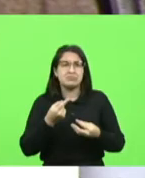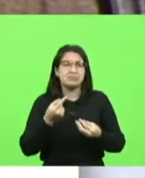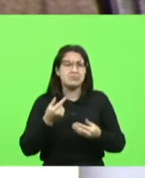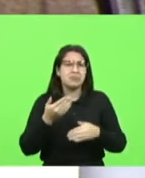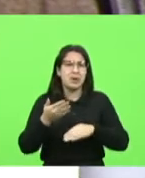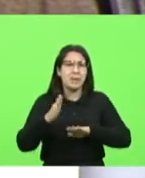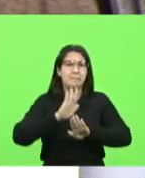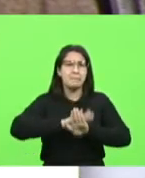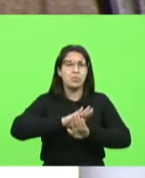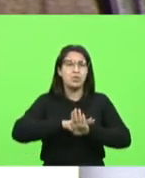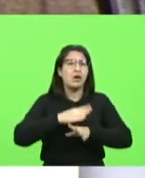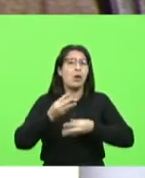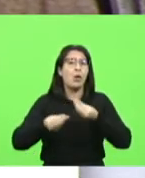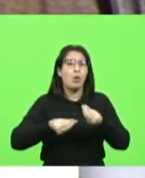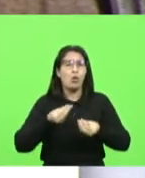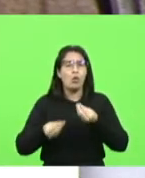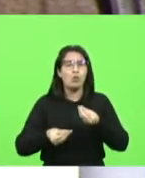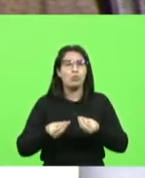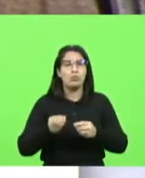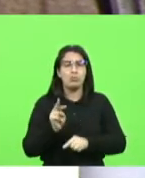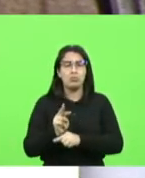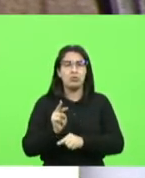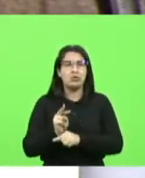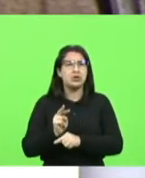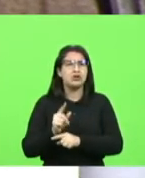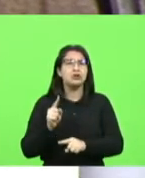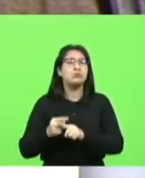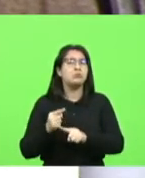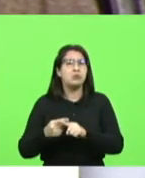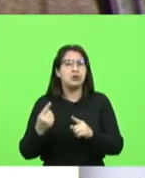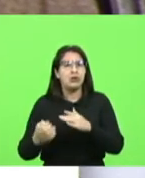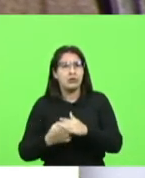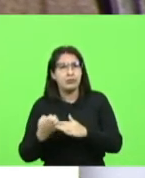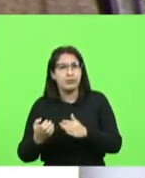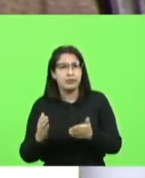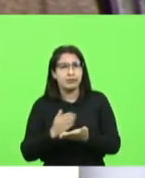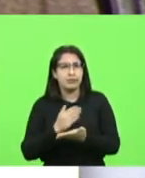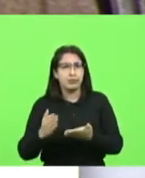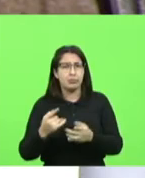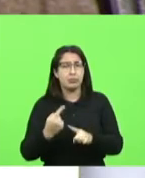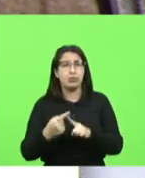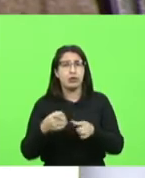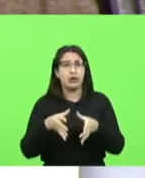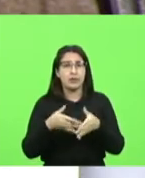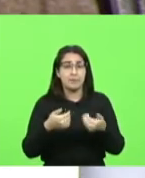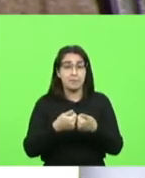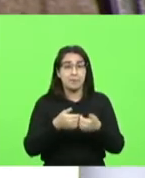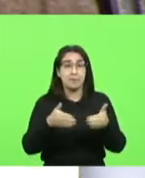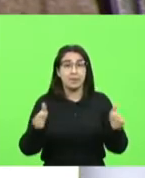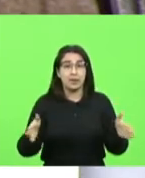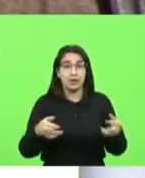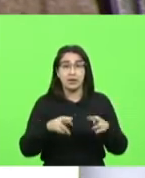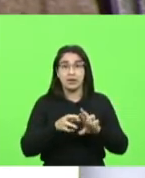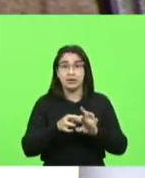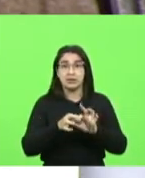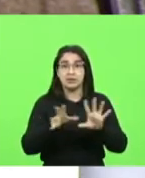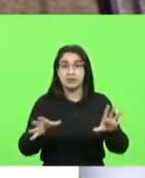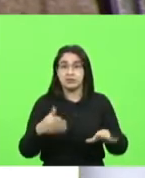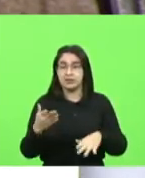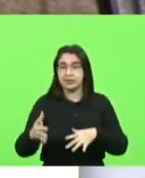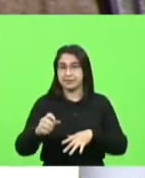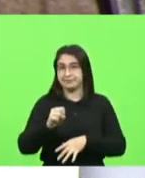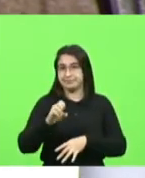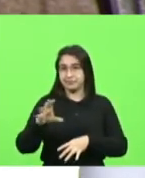isso tudo por que proteger tanto determinadas empresas por que não abrir o mercado não permitir que o catarinense escolha